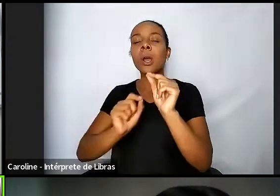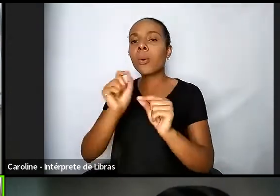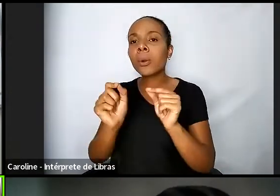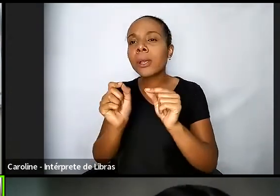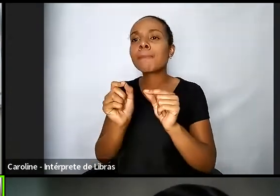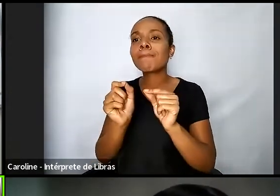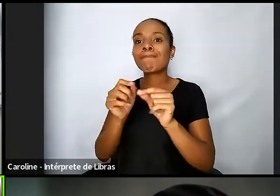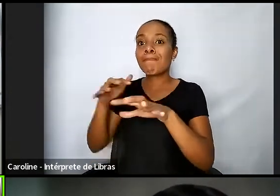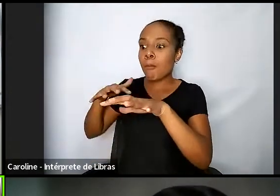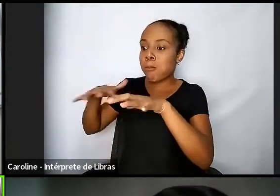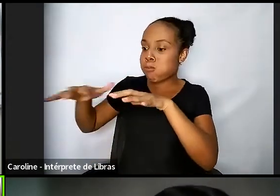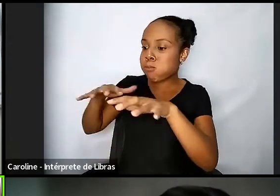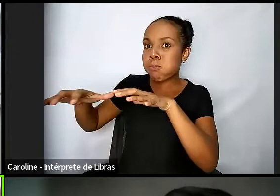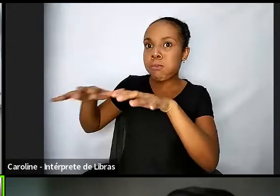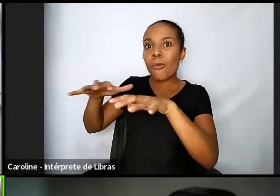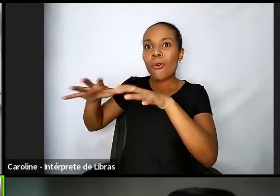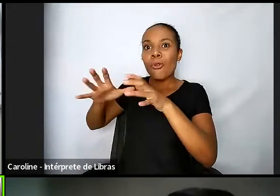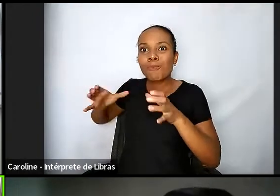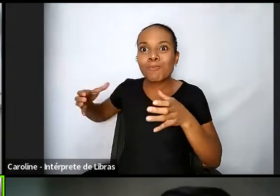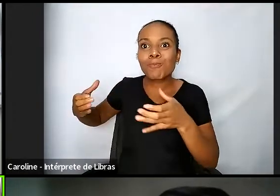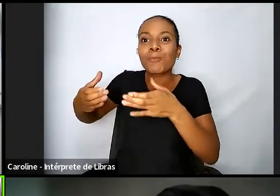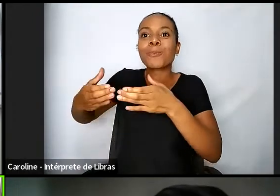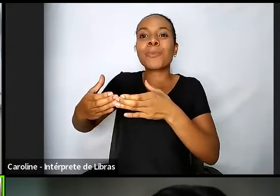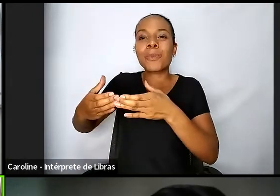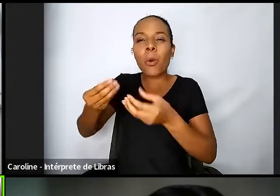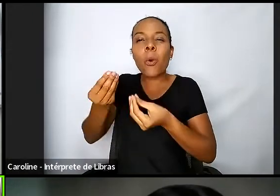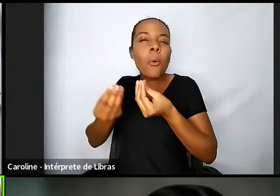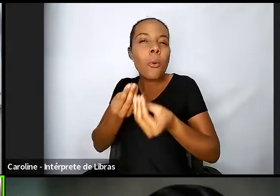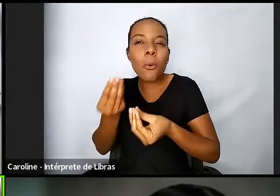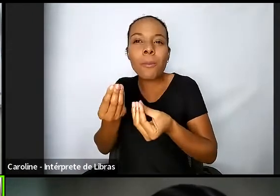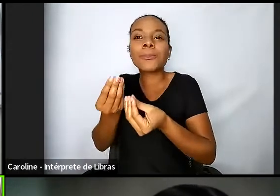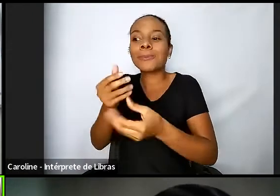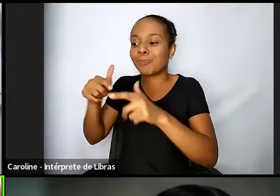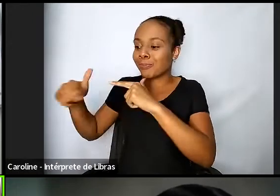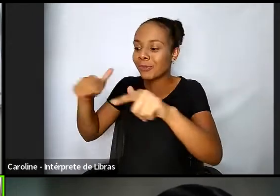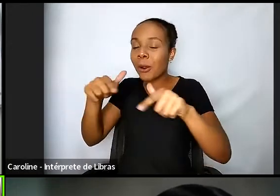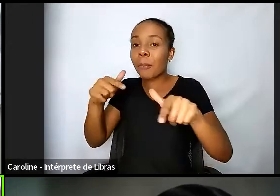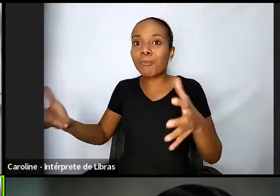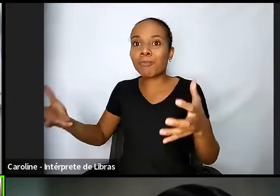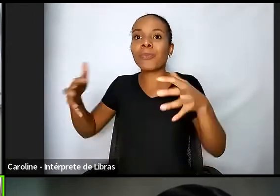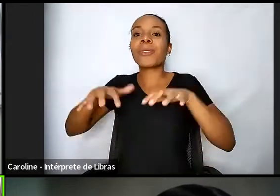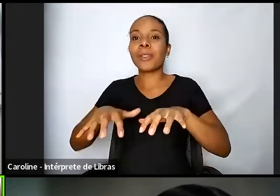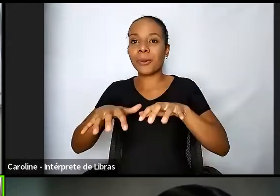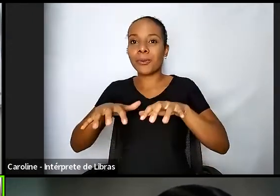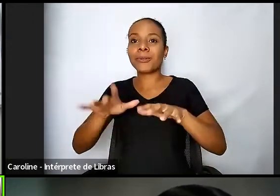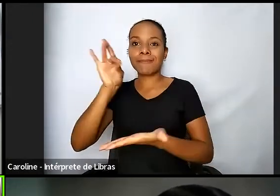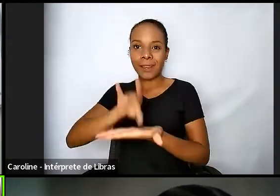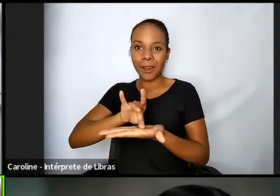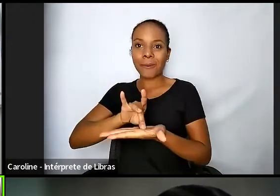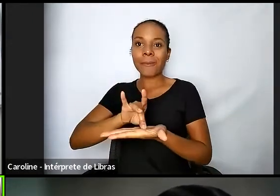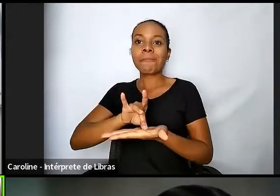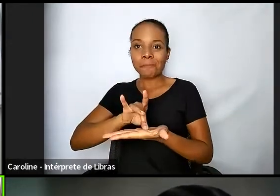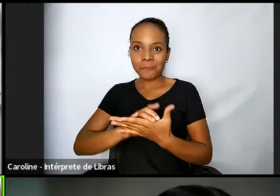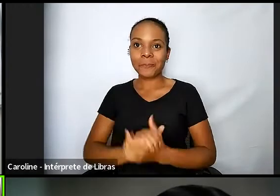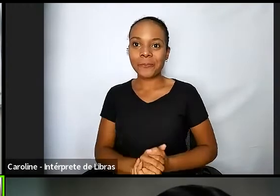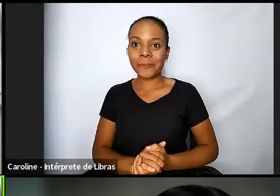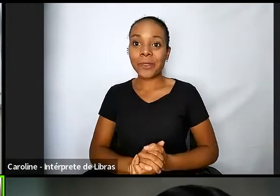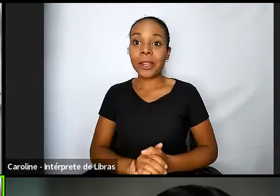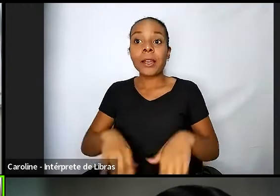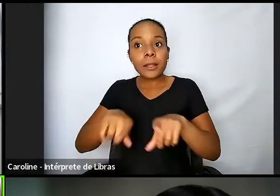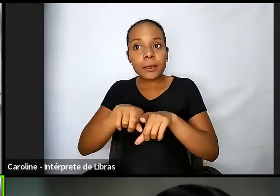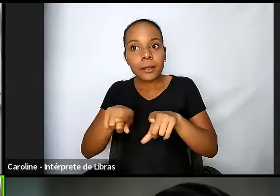e fazer esse trabalho extremamente inclusivo e um terceiro ponto que é a questão da